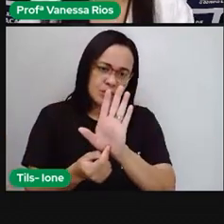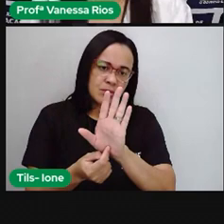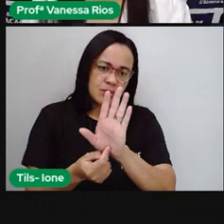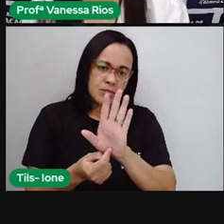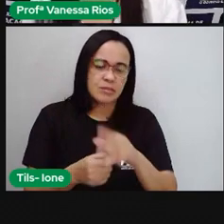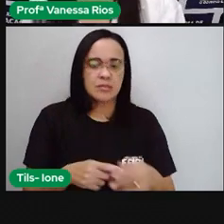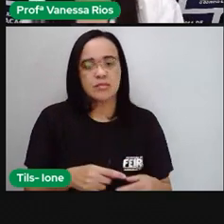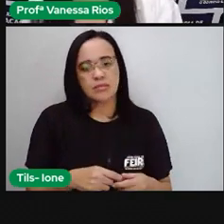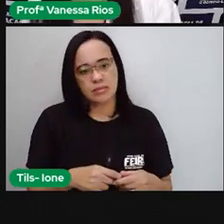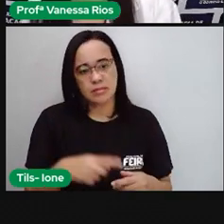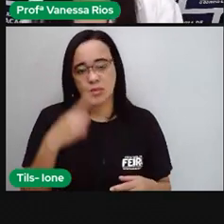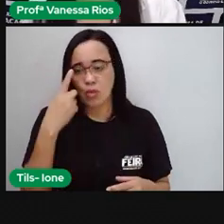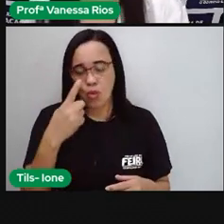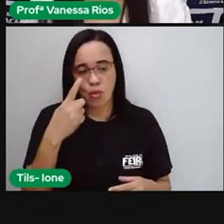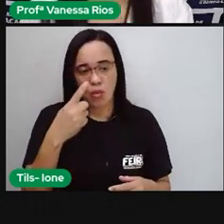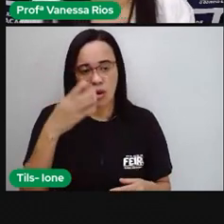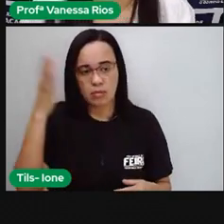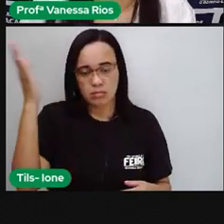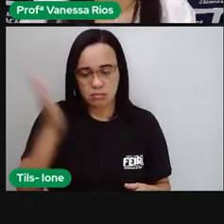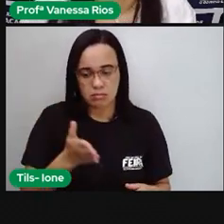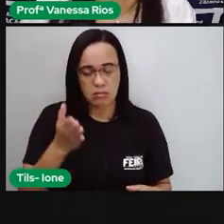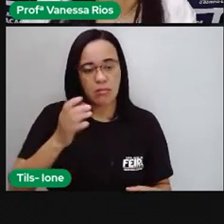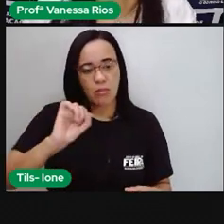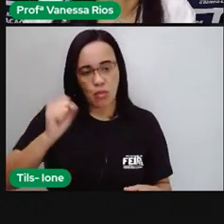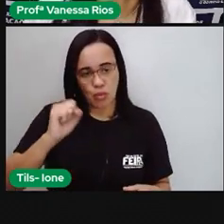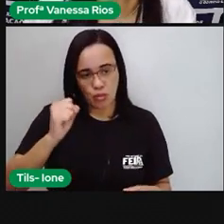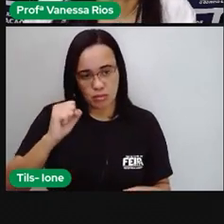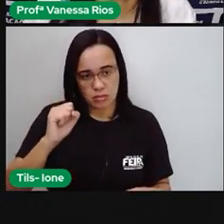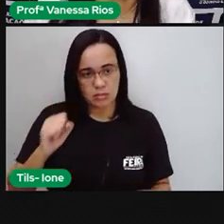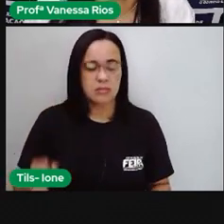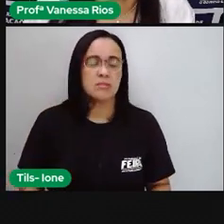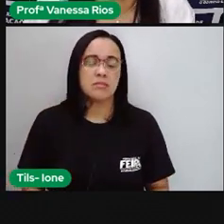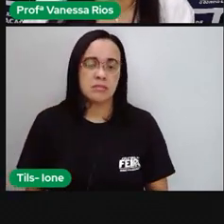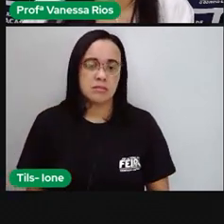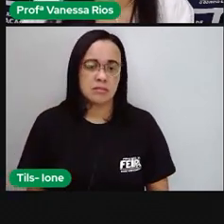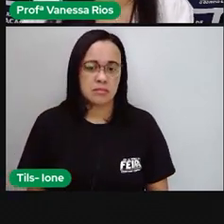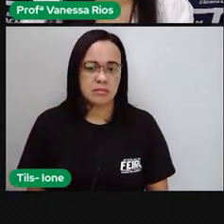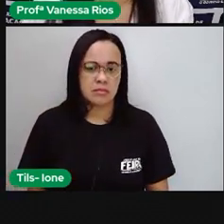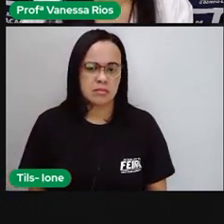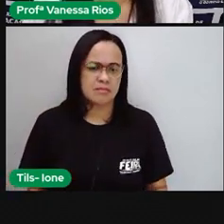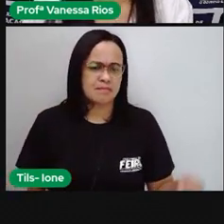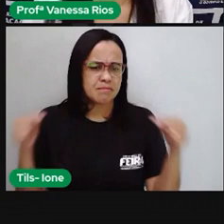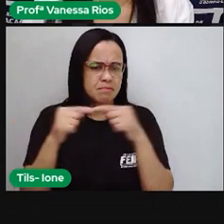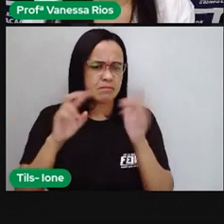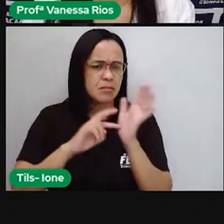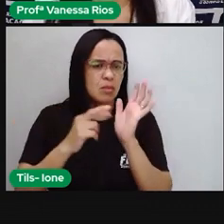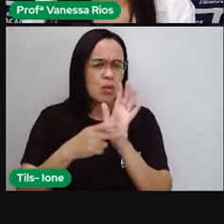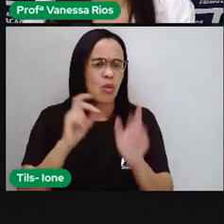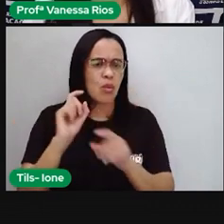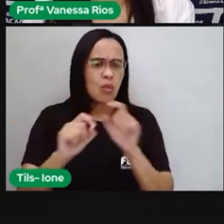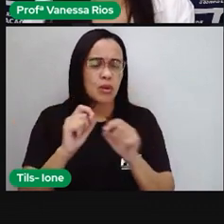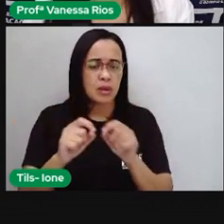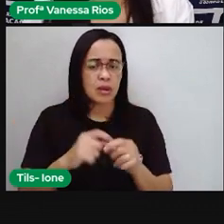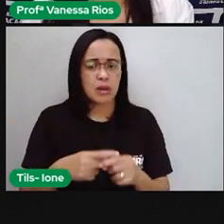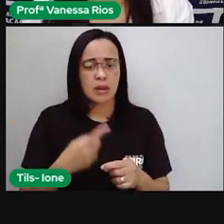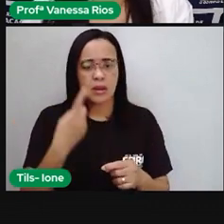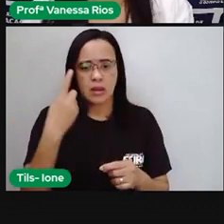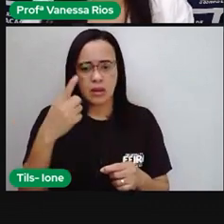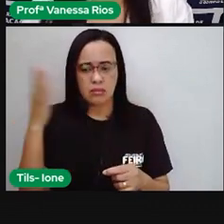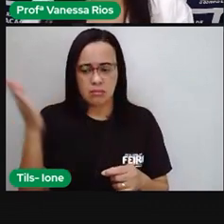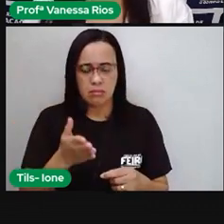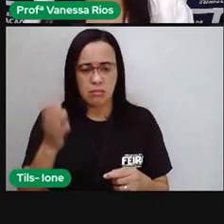se você comer uma fatia, você vai comer um oitavo da pizza. O que quer dizer um oitavo? O oito aqui